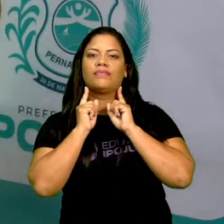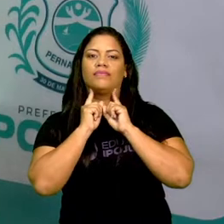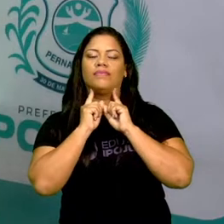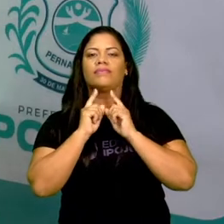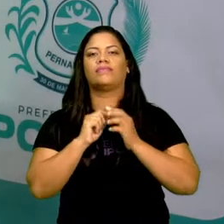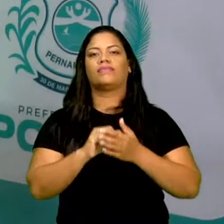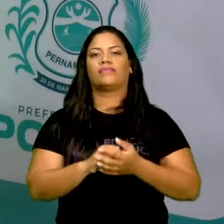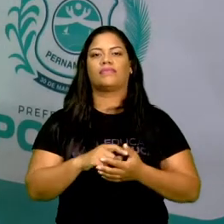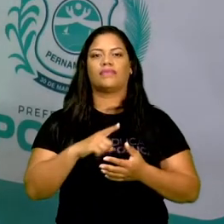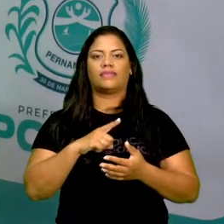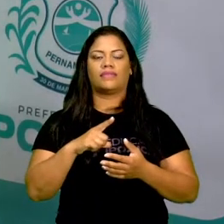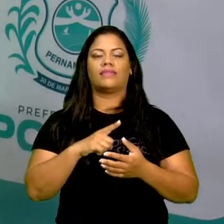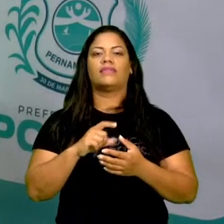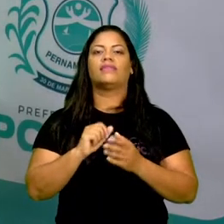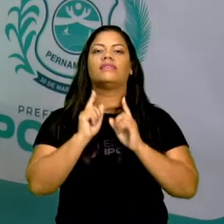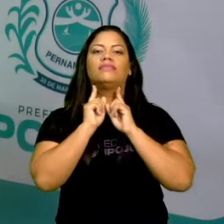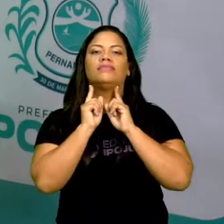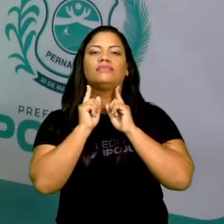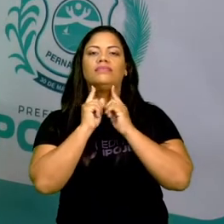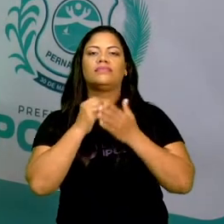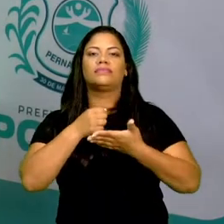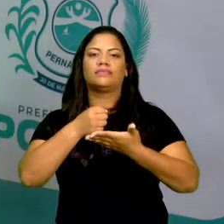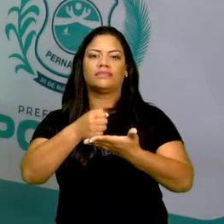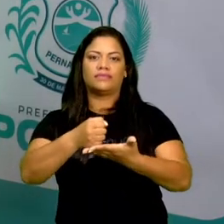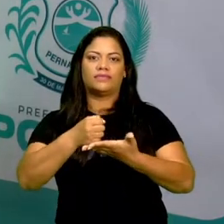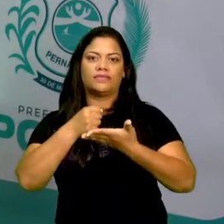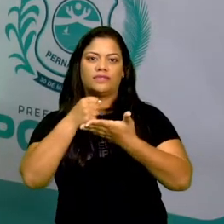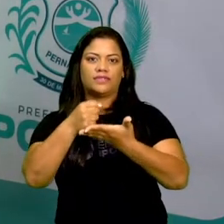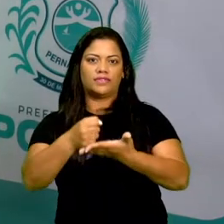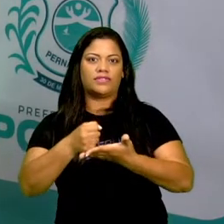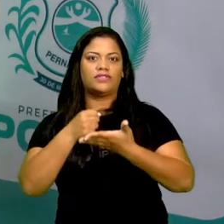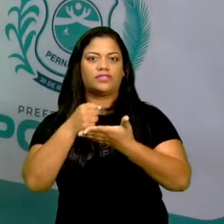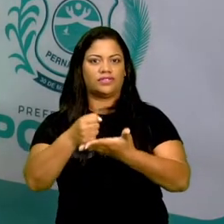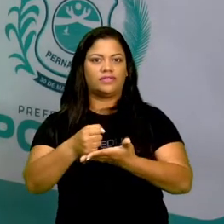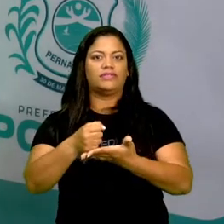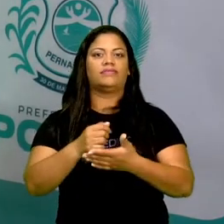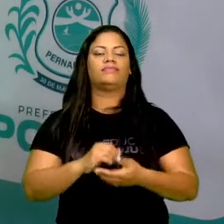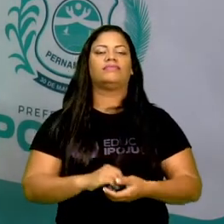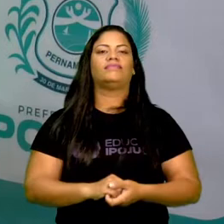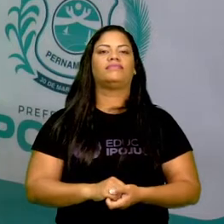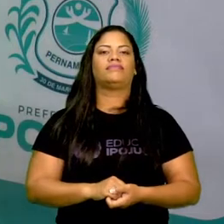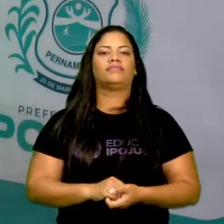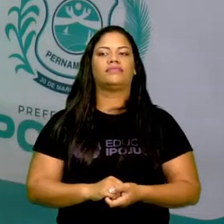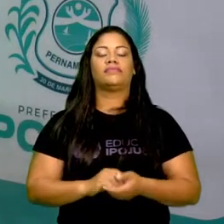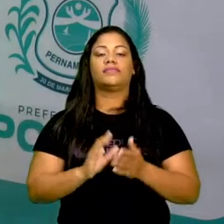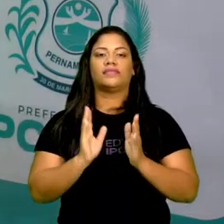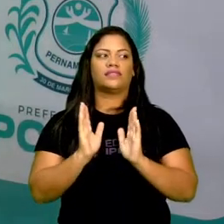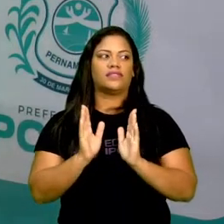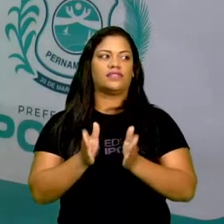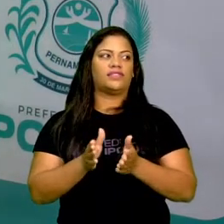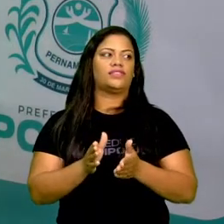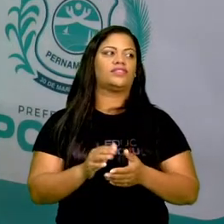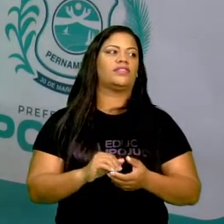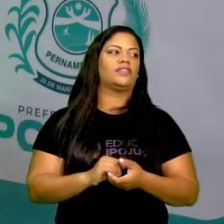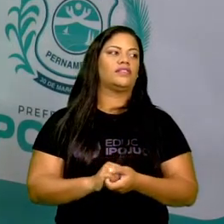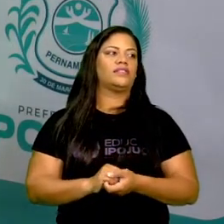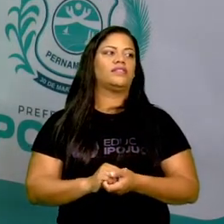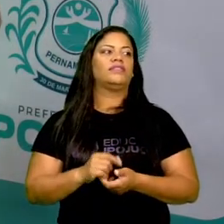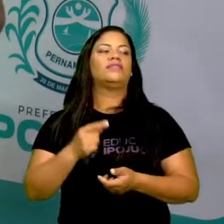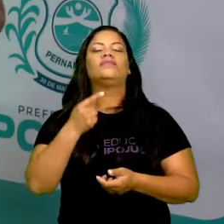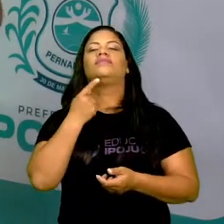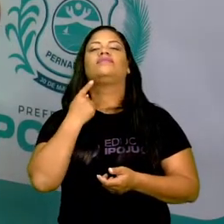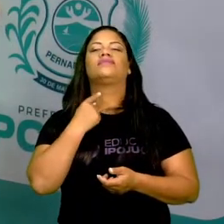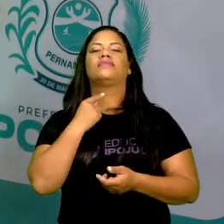onde vem também as salivas, que vai ajudar muito esse processo de mastigação. Já a faringe, ele é um órgão